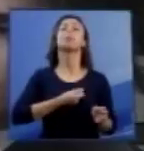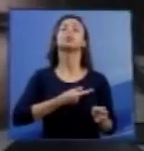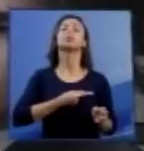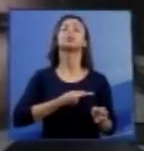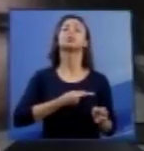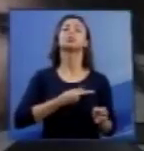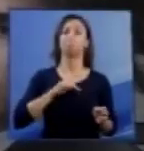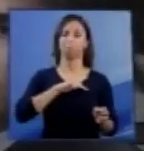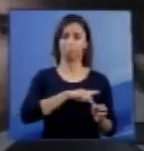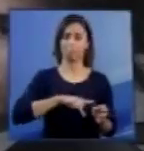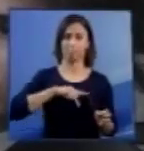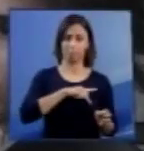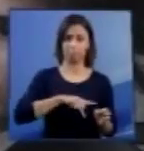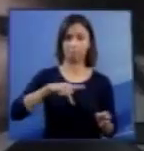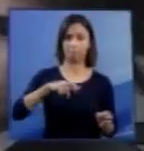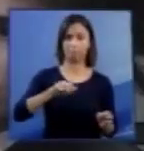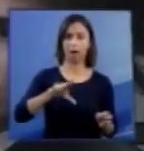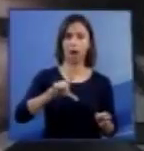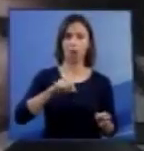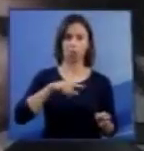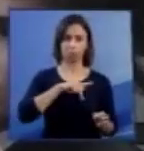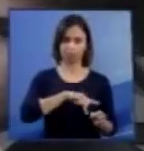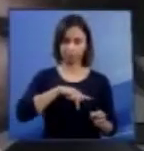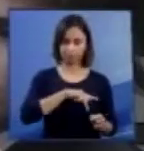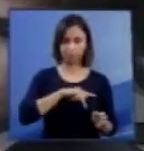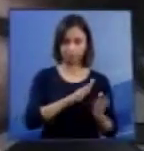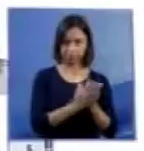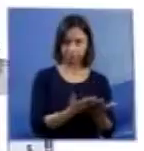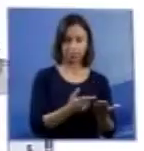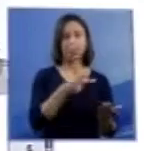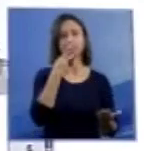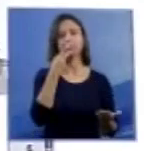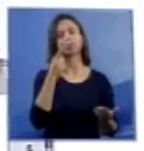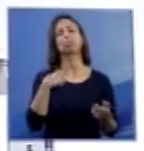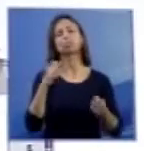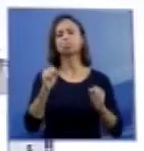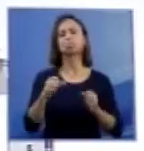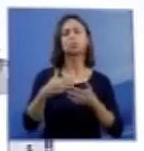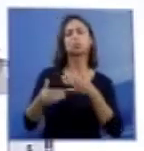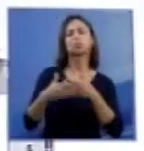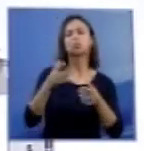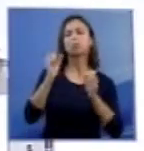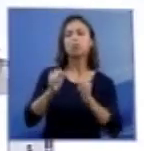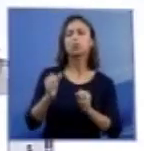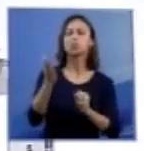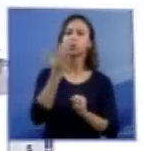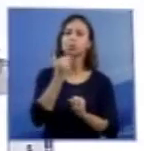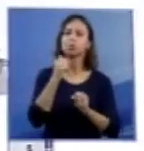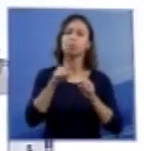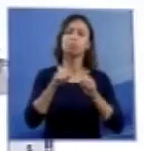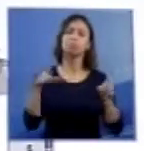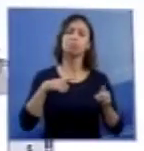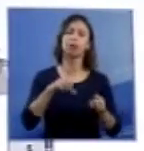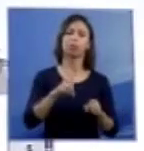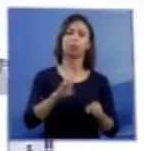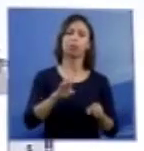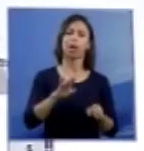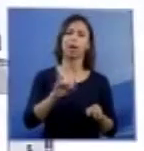Romanos, disse Um crê que tudo pode comer, mas o débil come legumes.